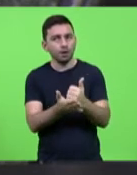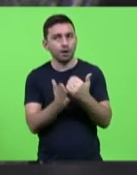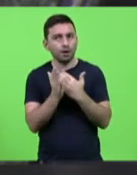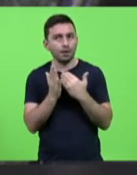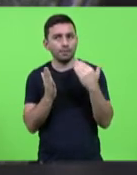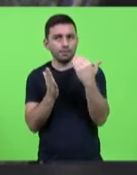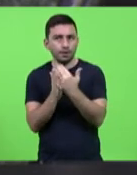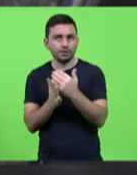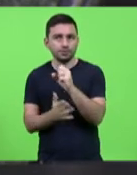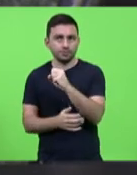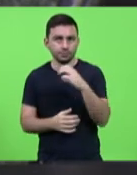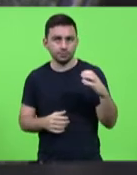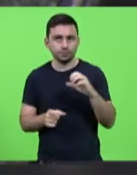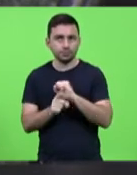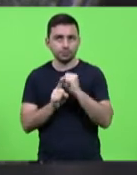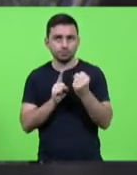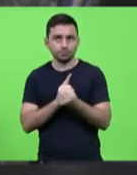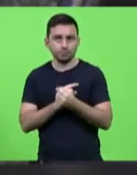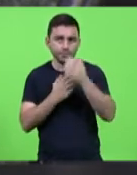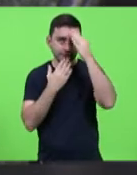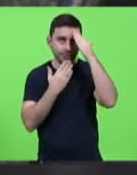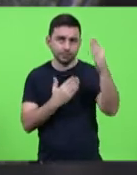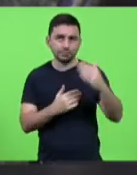Catarina nessa área social. Obrigado, deputada.